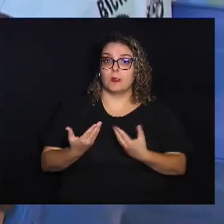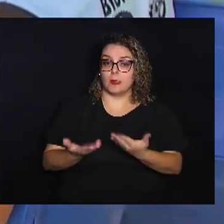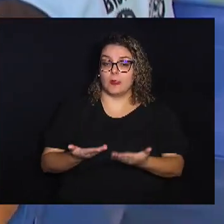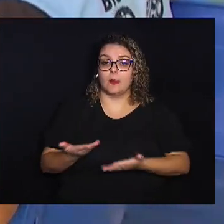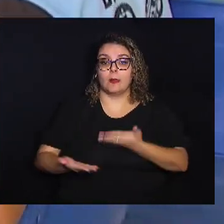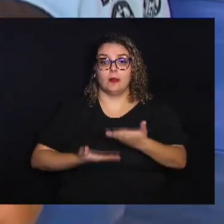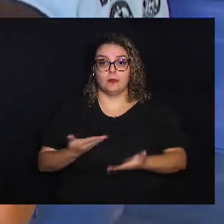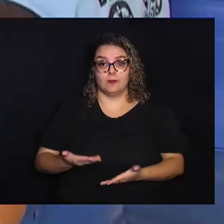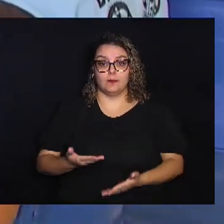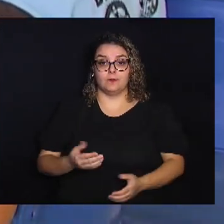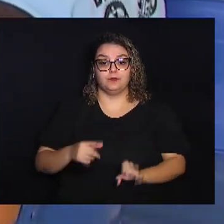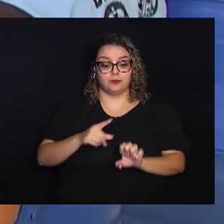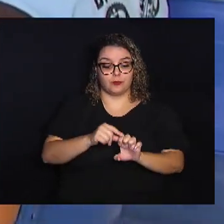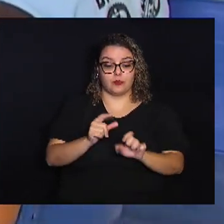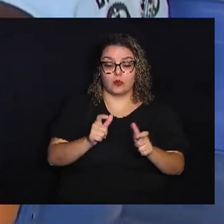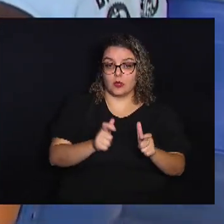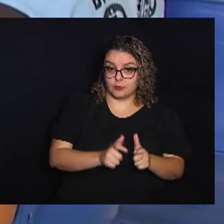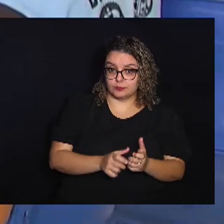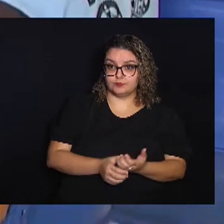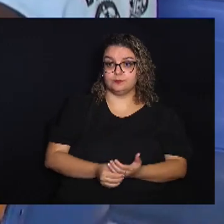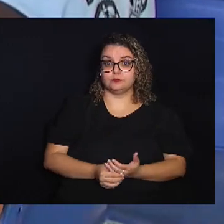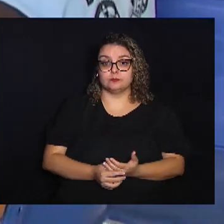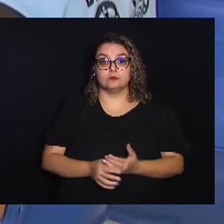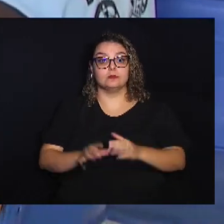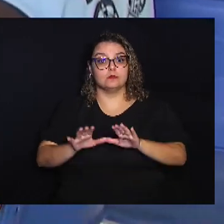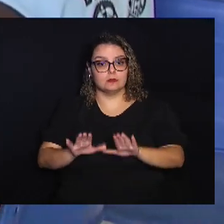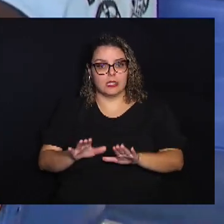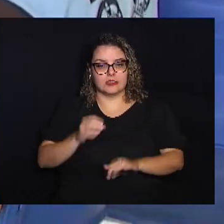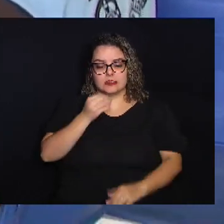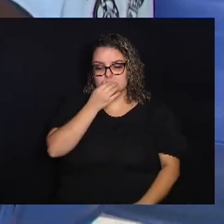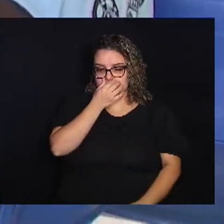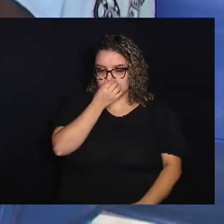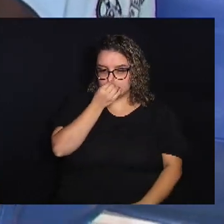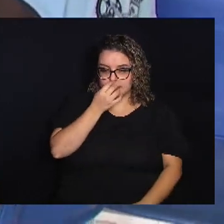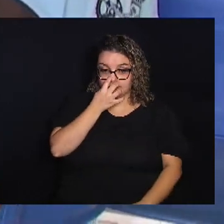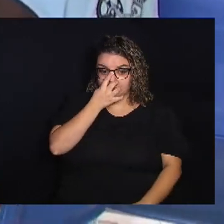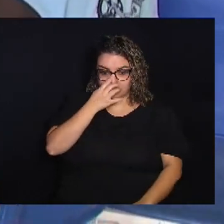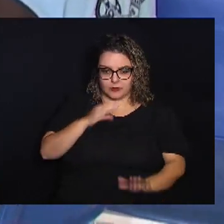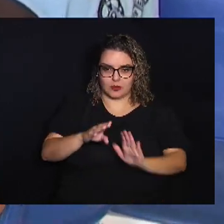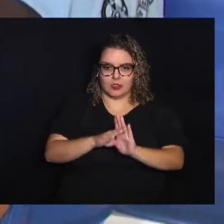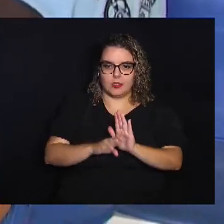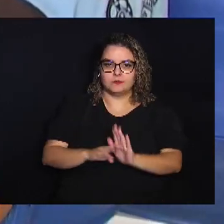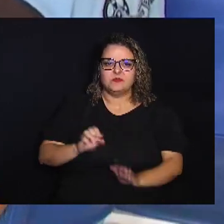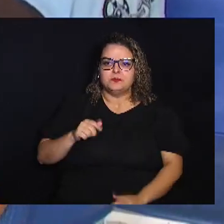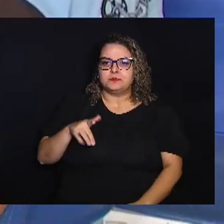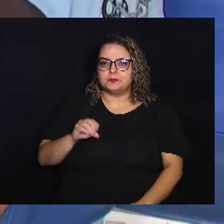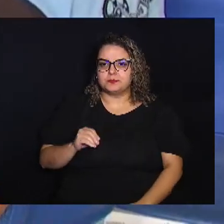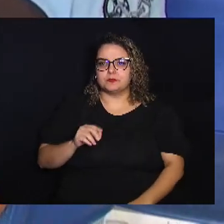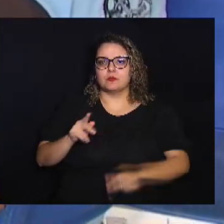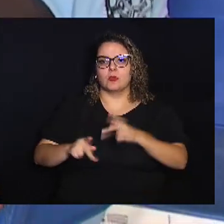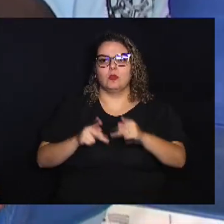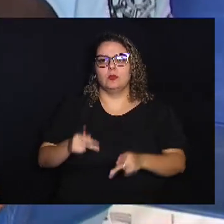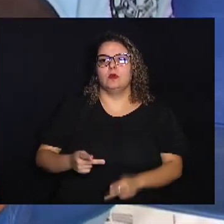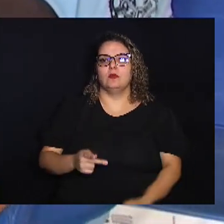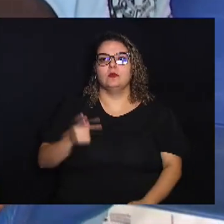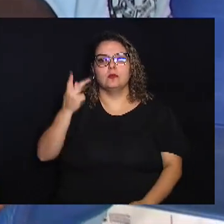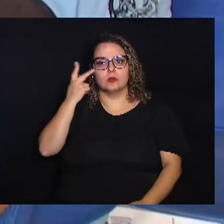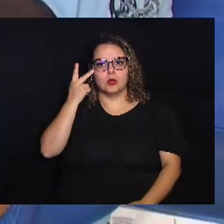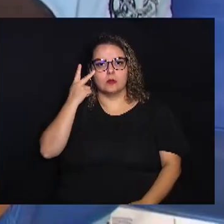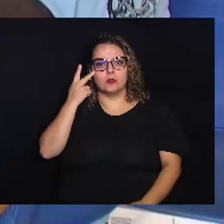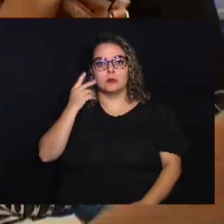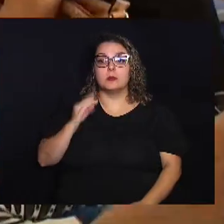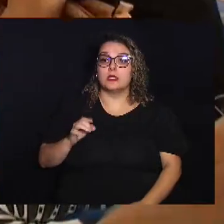para o micro empreendedor mas o programa Banco do Povo Paulista que está aqui conosco para crédito